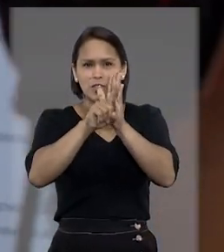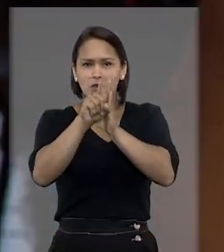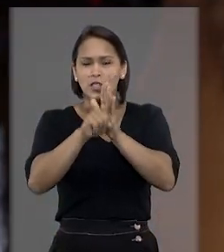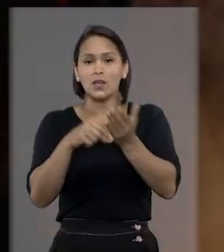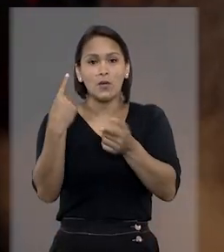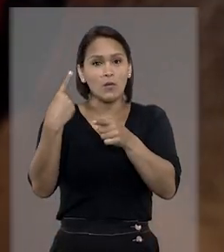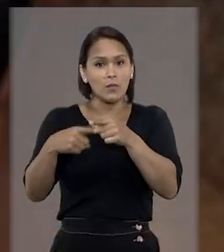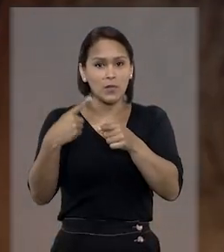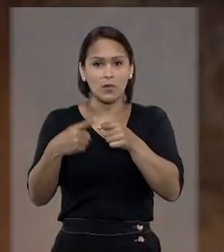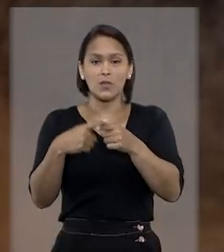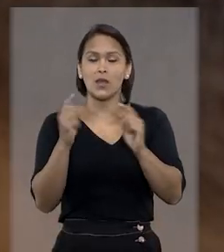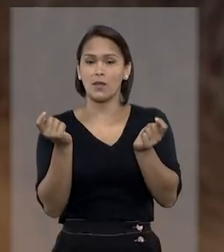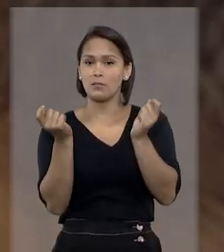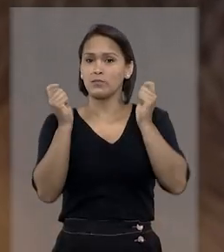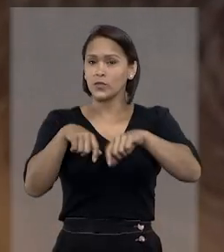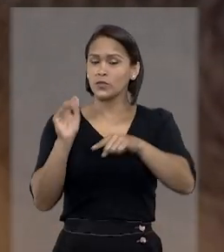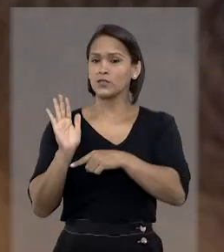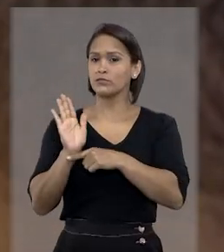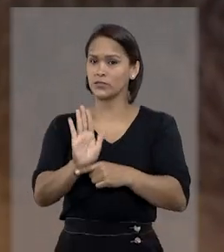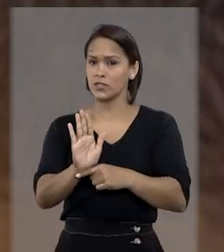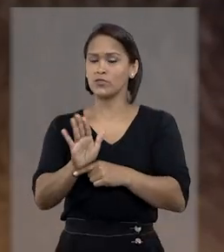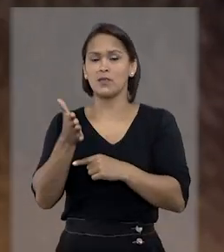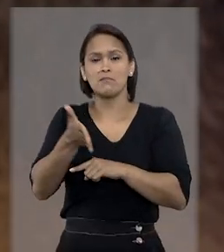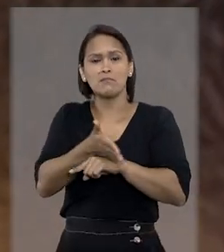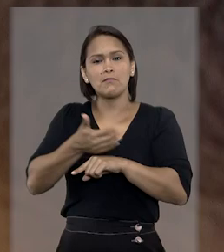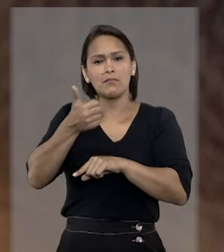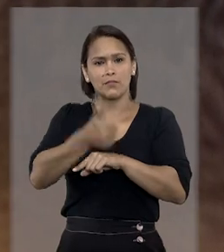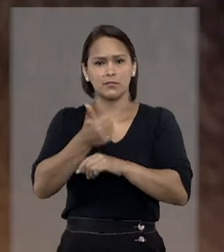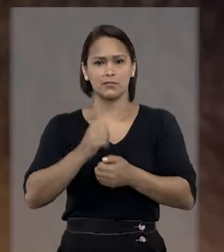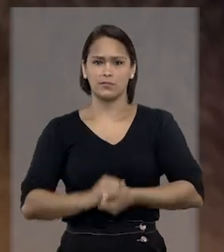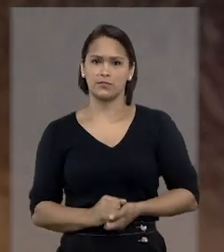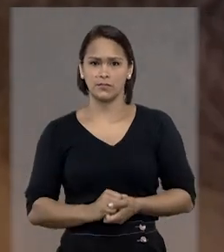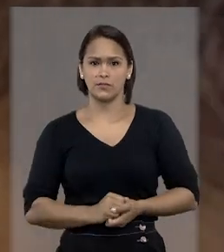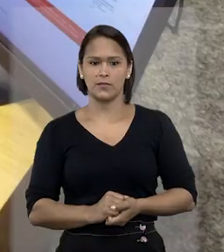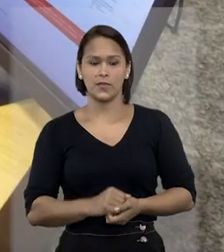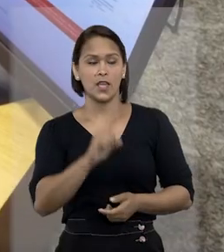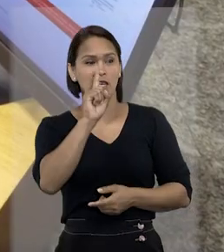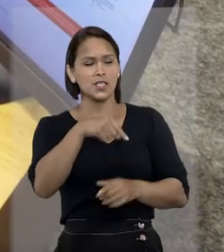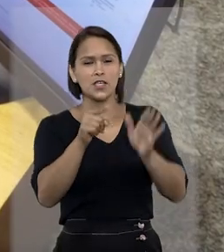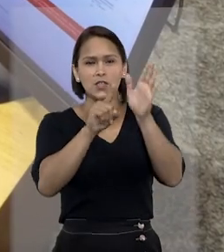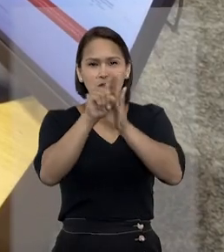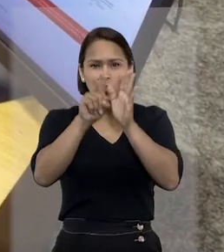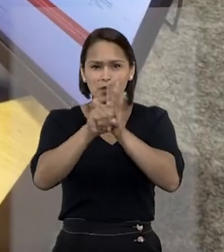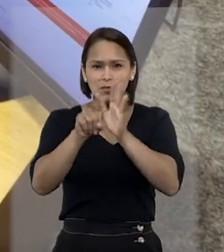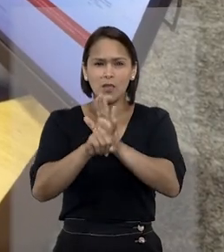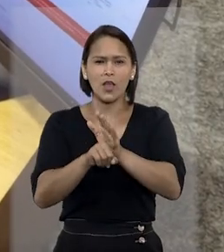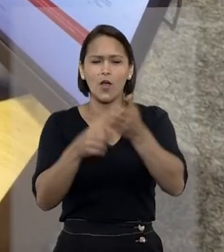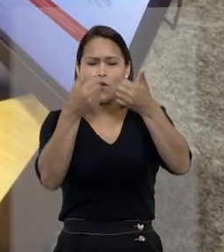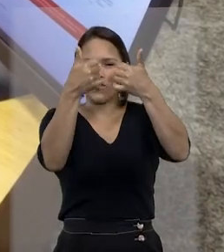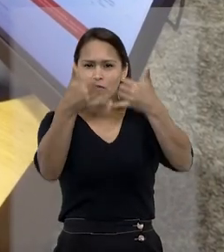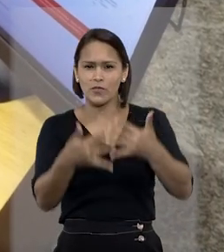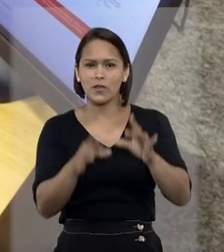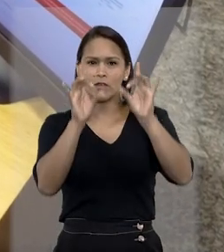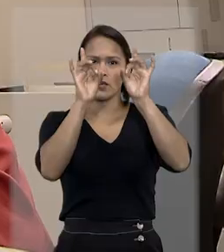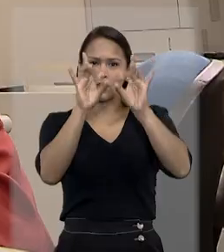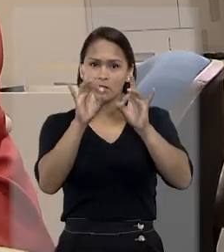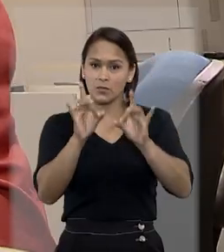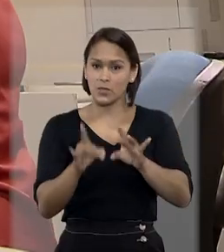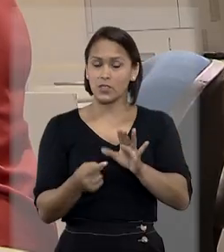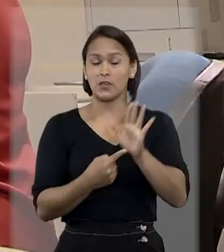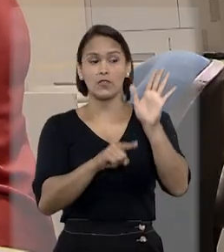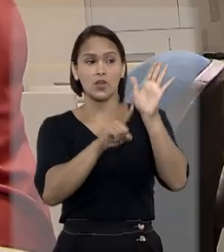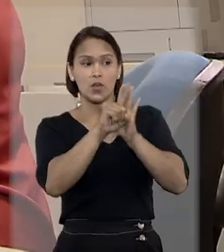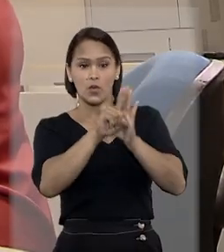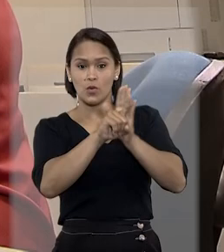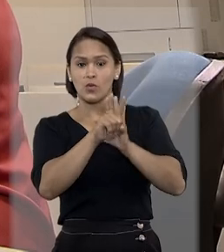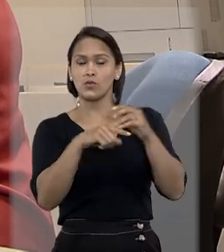visualize o problema e seja capaz de te auxiliar da melhor forma. Se os seus questionamentos forem muito específicos